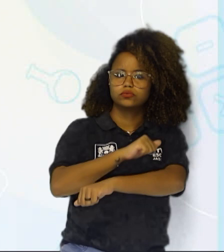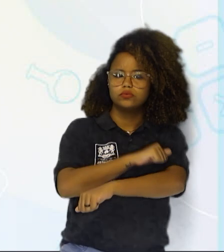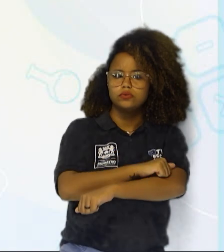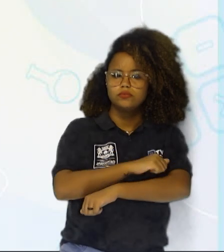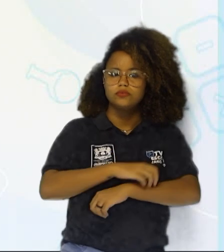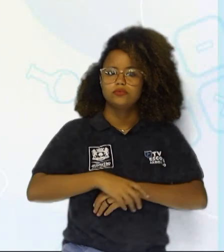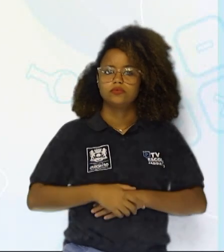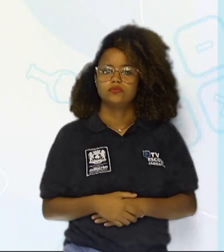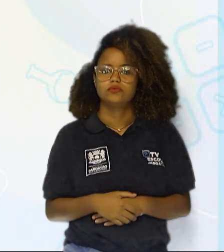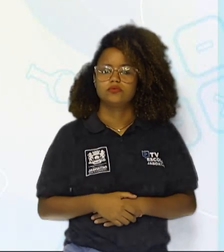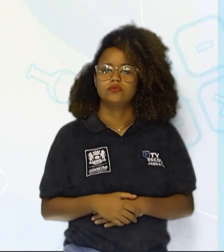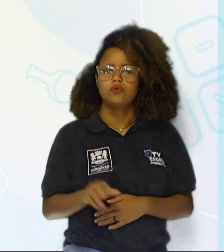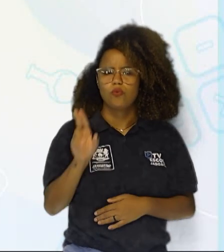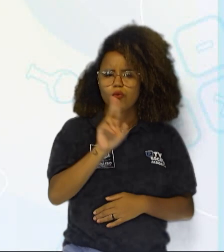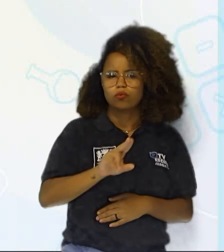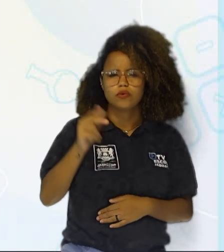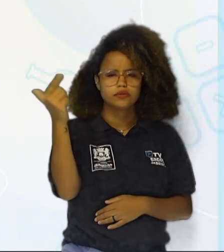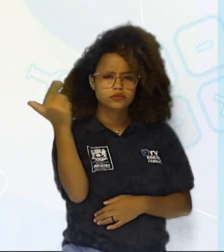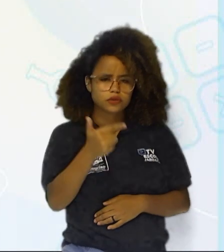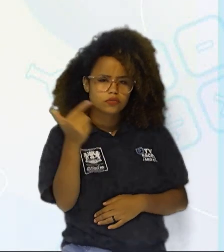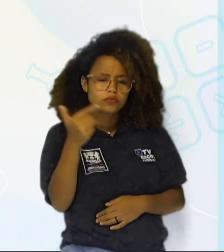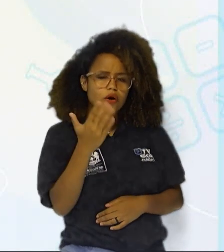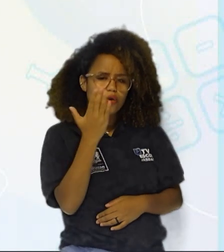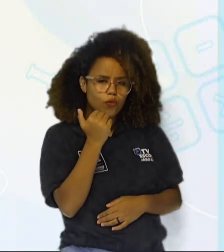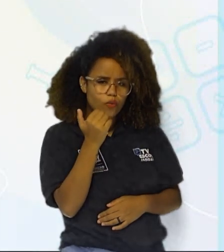é um consumidor secundário?